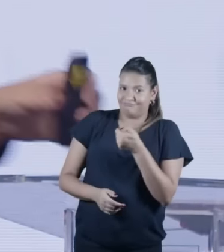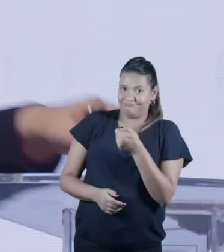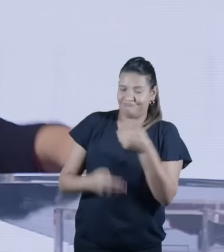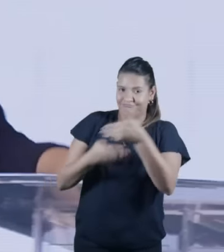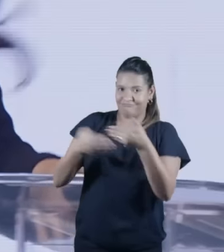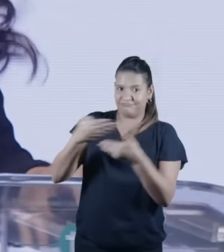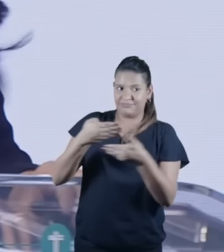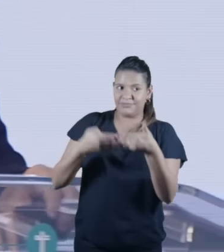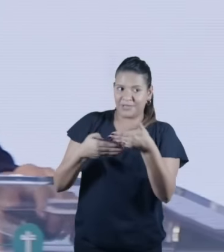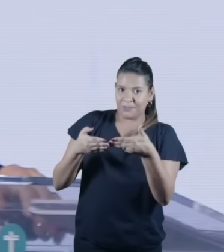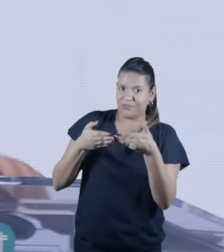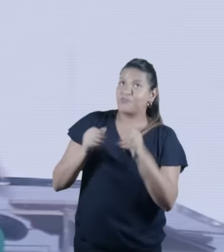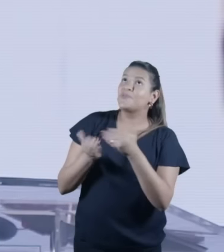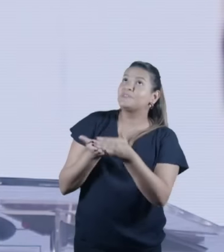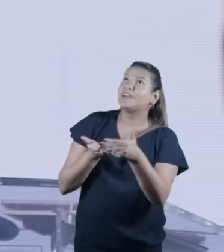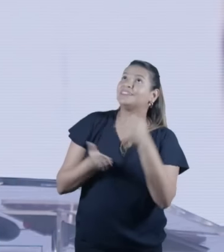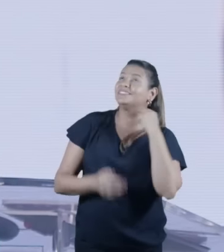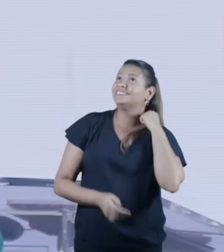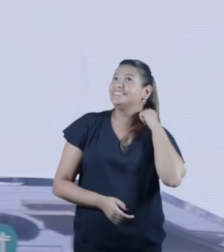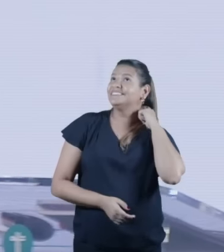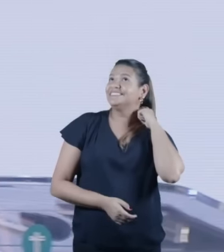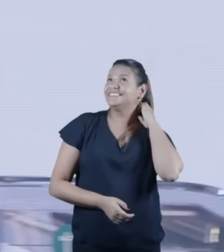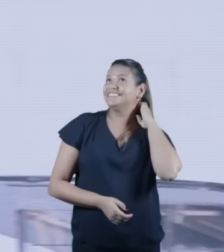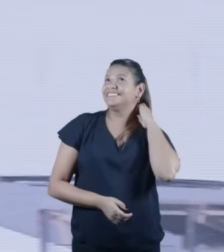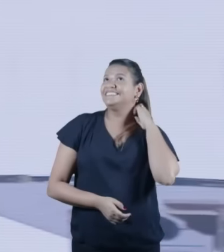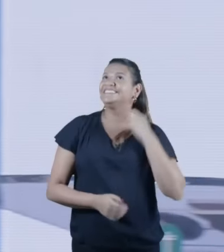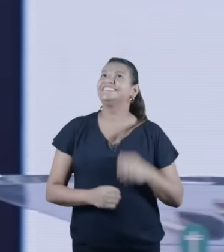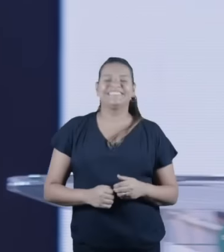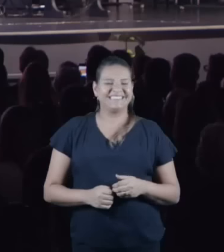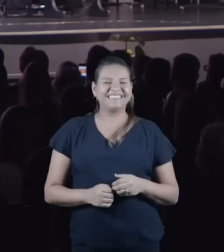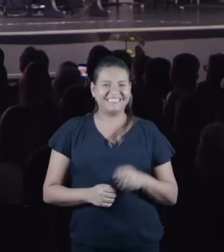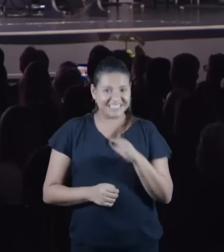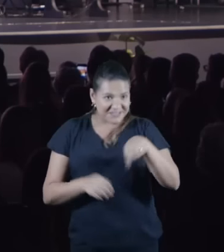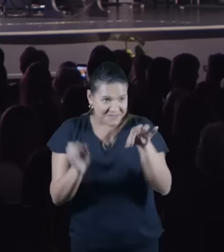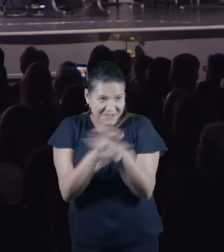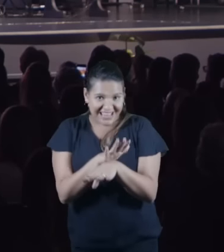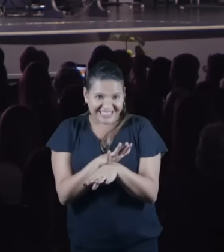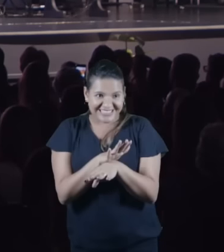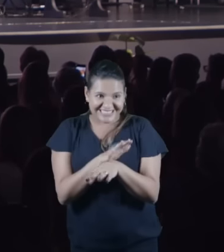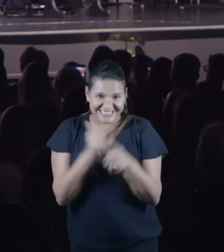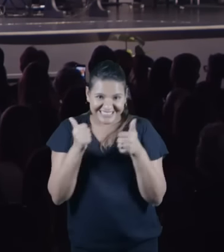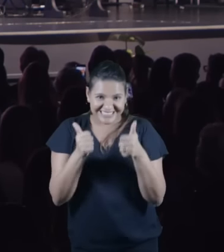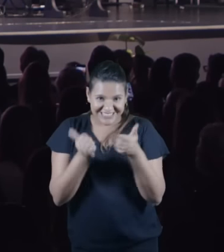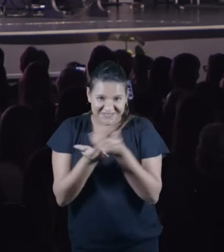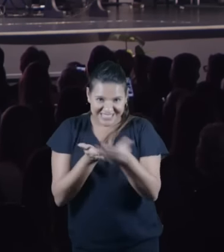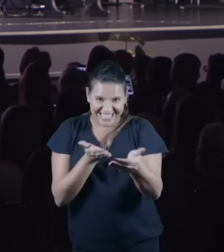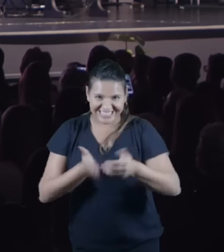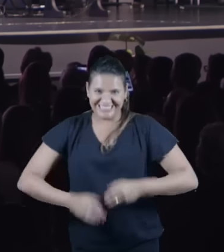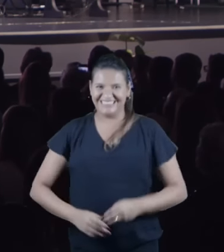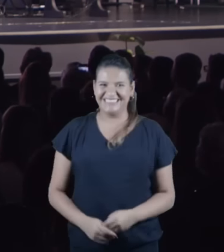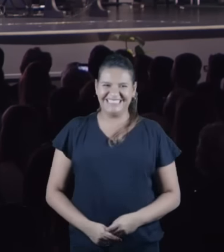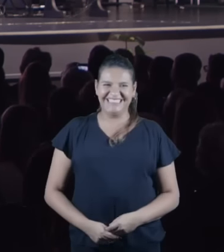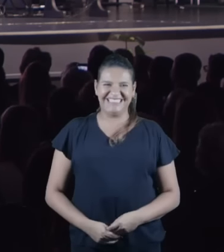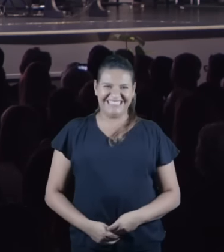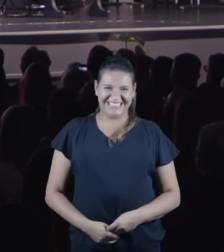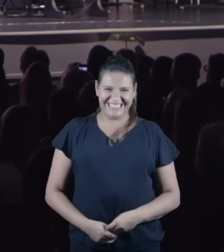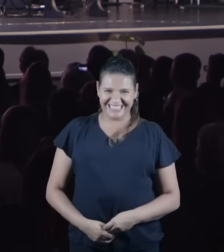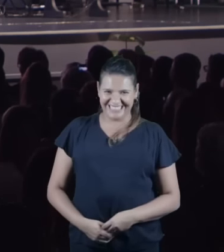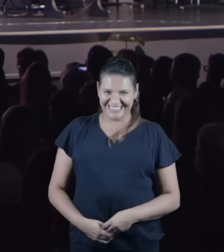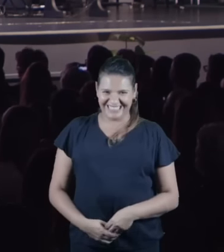Ok, vamos começar. Então, se vocês estão preparados, vamos começar. Agora sim.